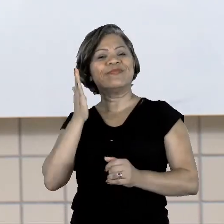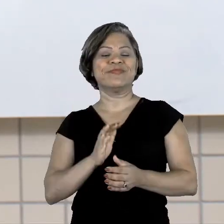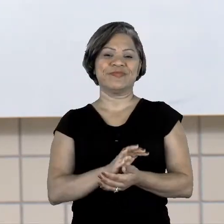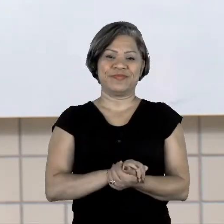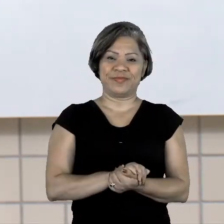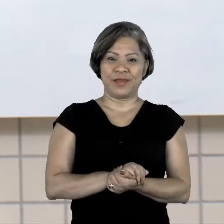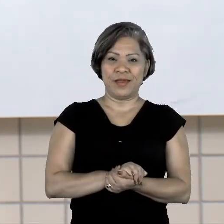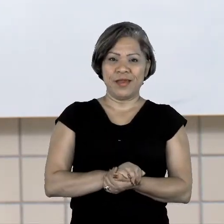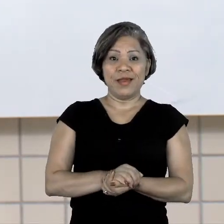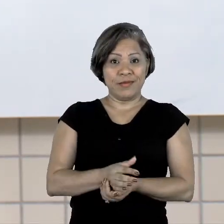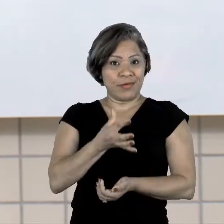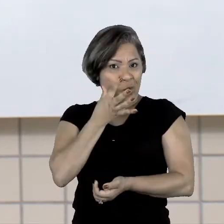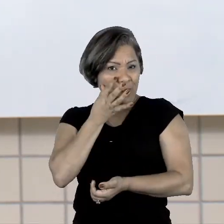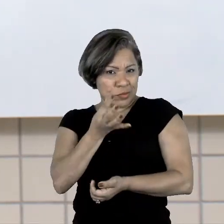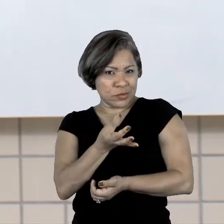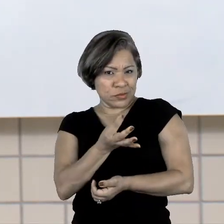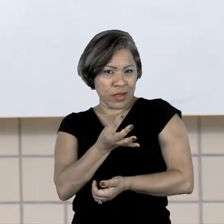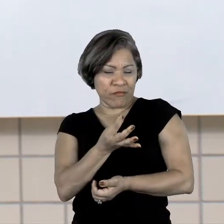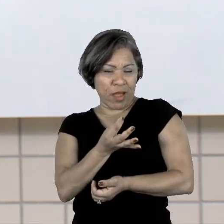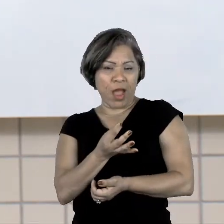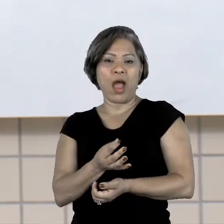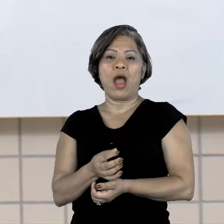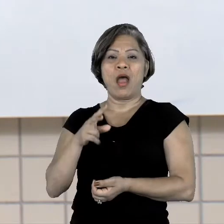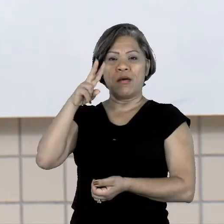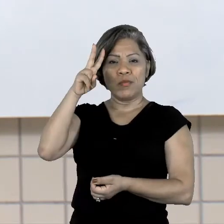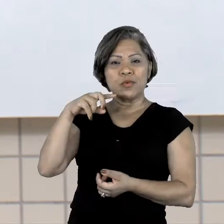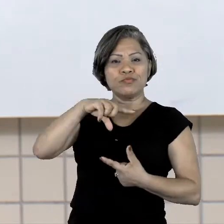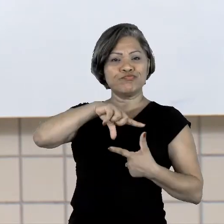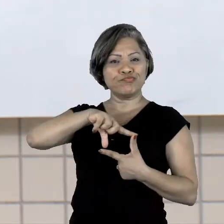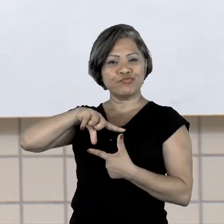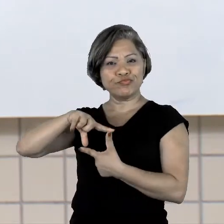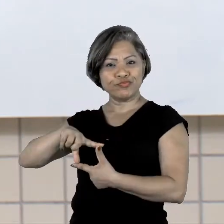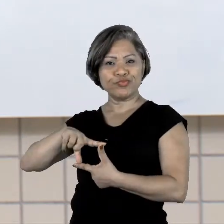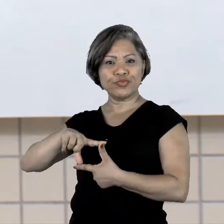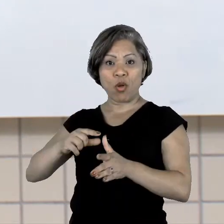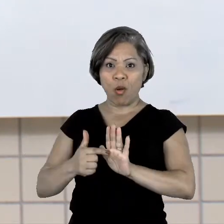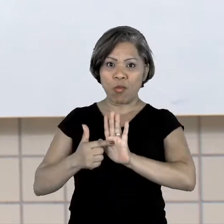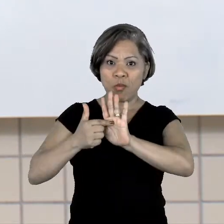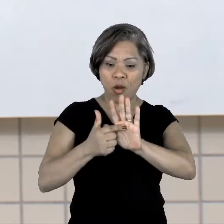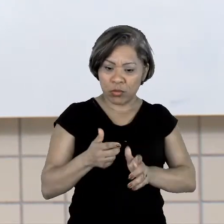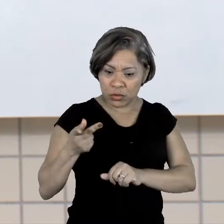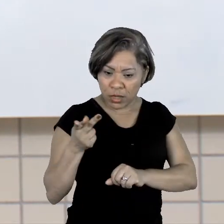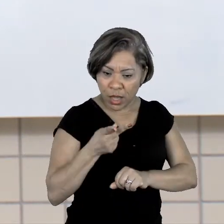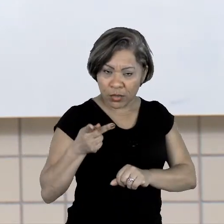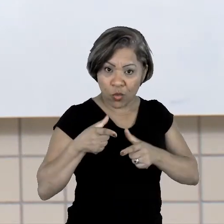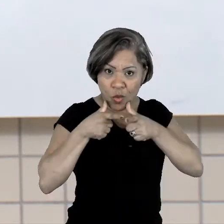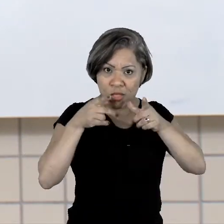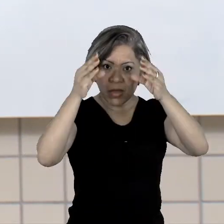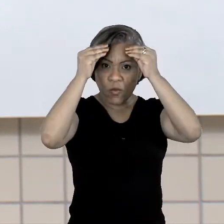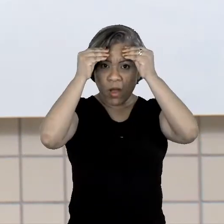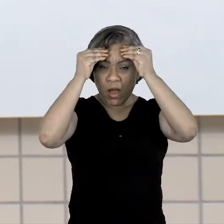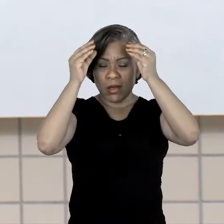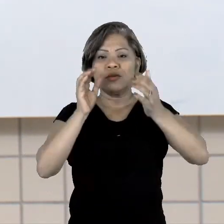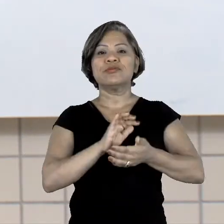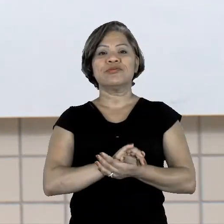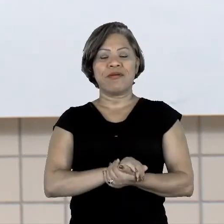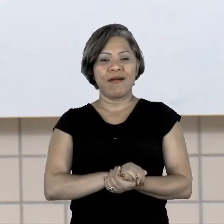a história em quadrinho, ela apresenta as duas linguagens ao mesmo tempo? Isso mesmo.